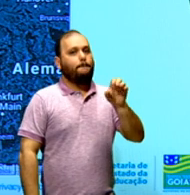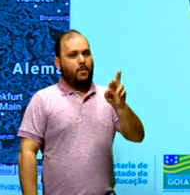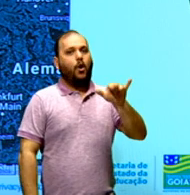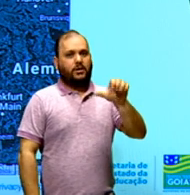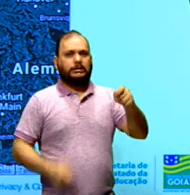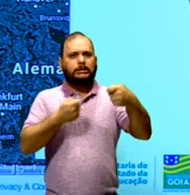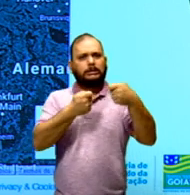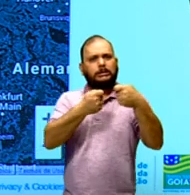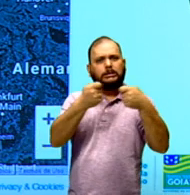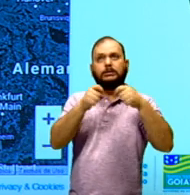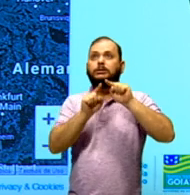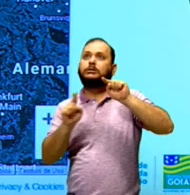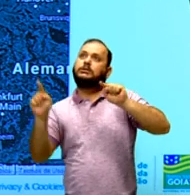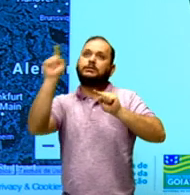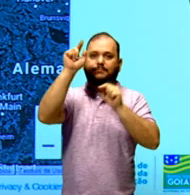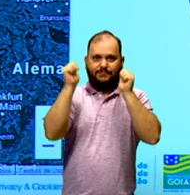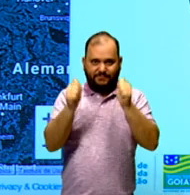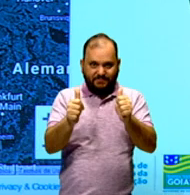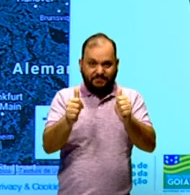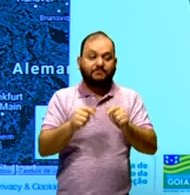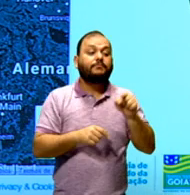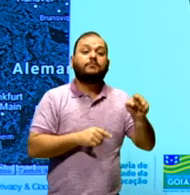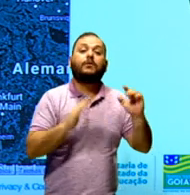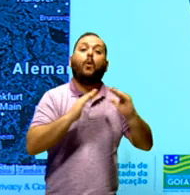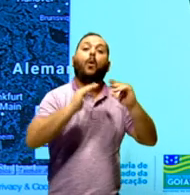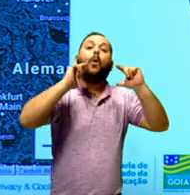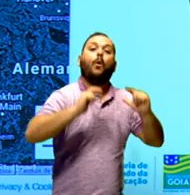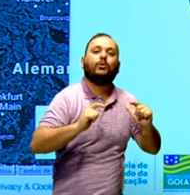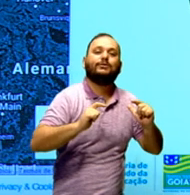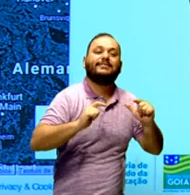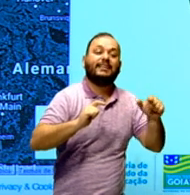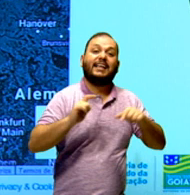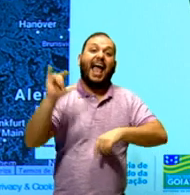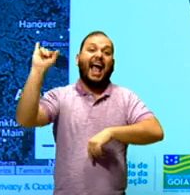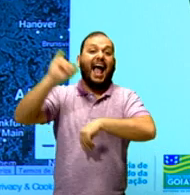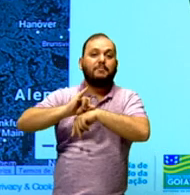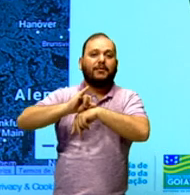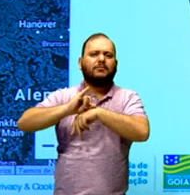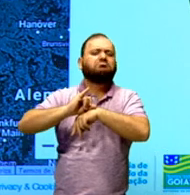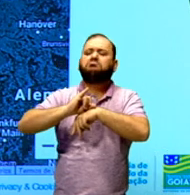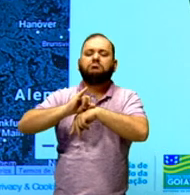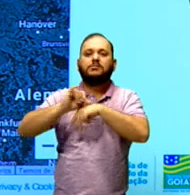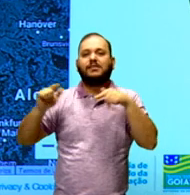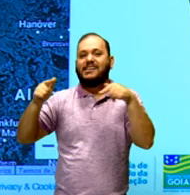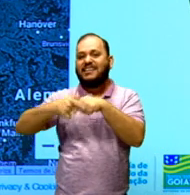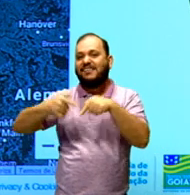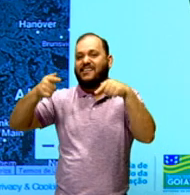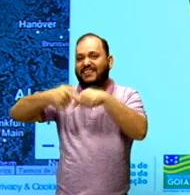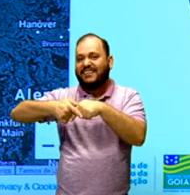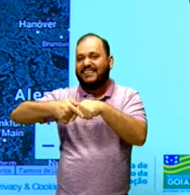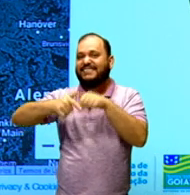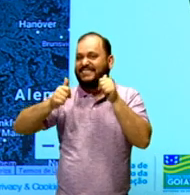casa do Primeiro Ministro fica em Londres, Londres é a capital da Inglaterra, e com certeza a Inglaterra é o